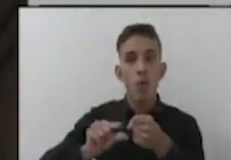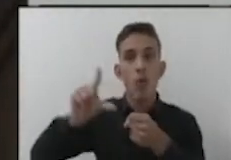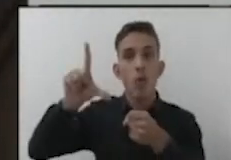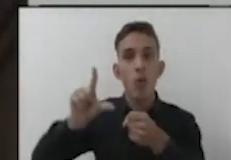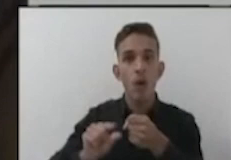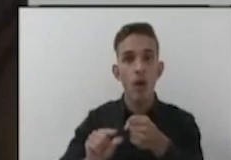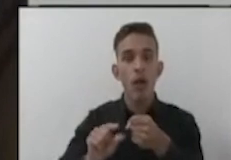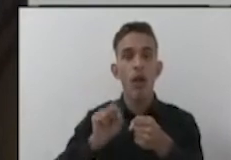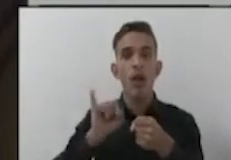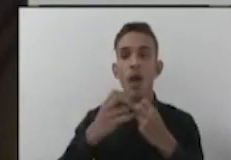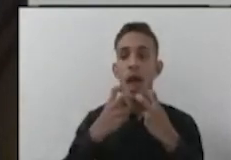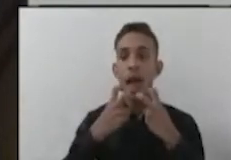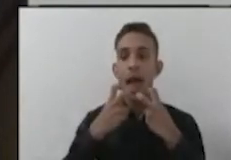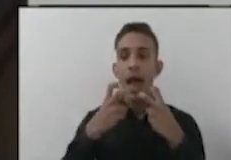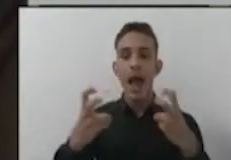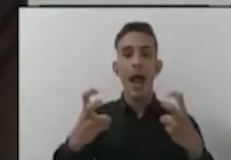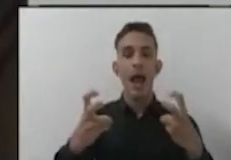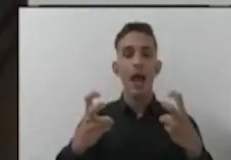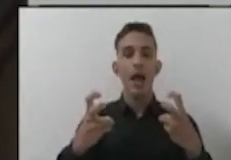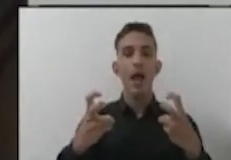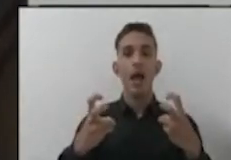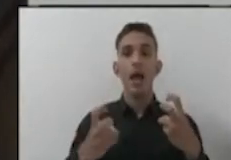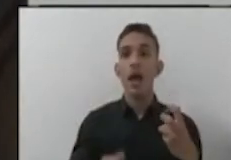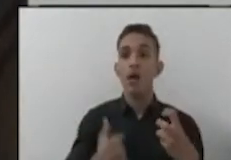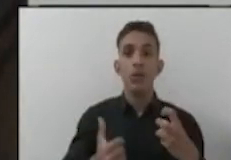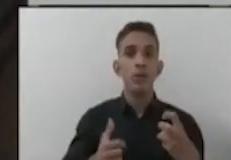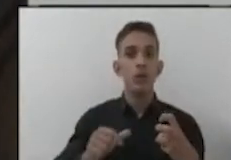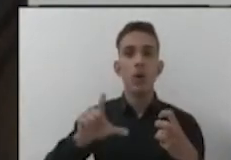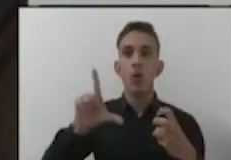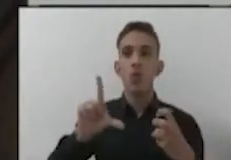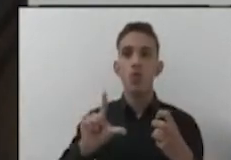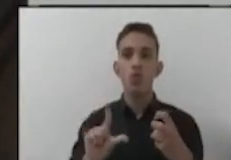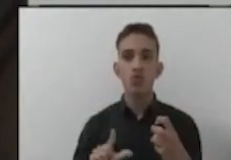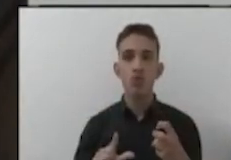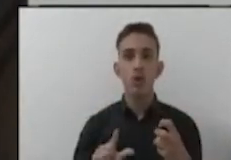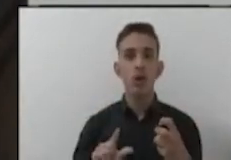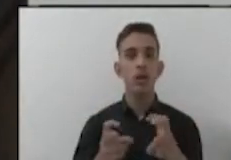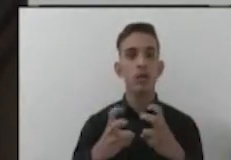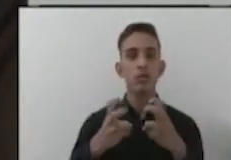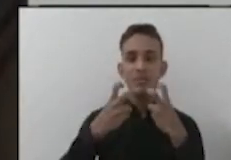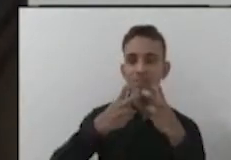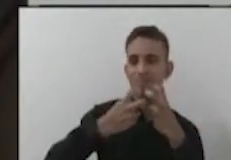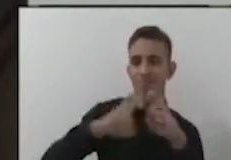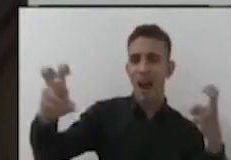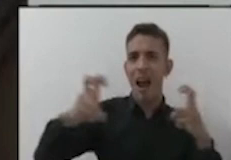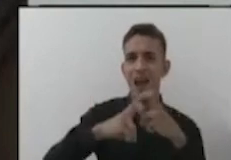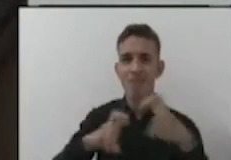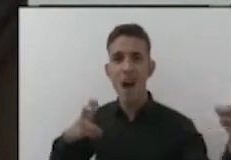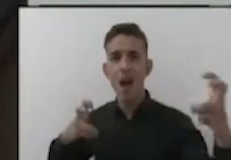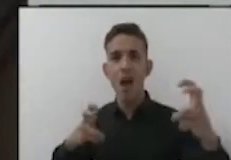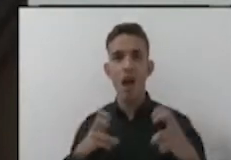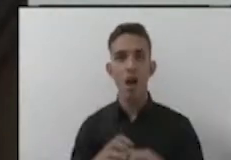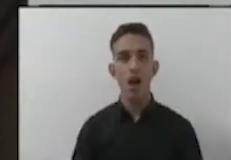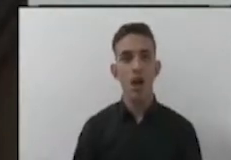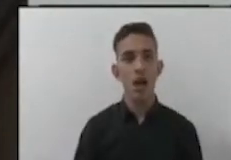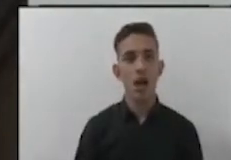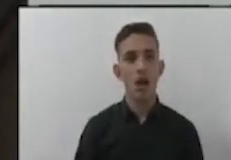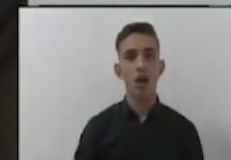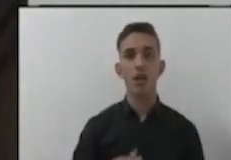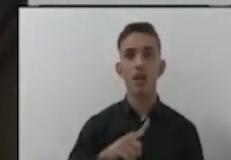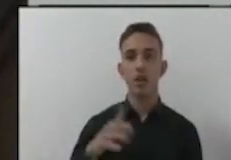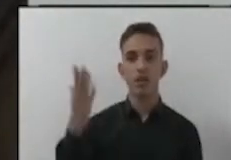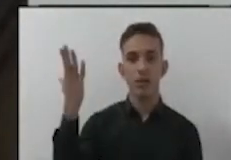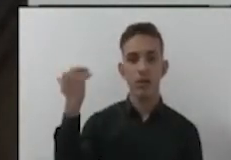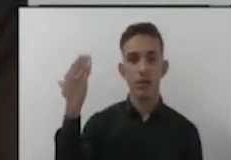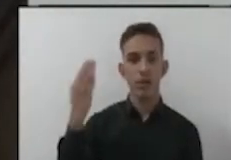que, se o vereador quiser gritar, ela automaticamente segura, para não dar aquelas rajadas de microfone que nós estávamos